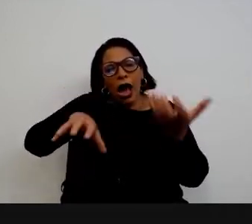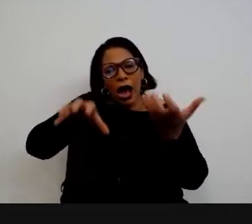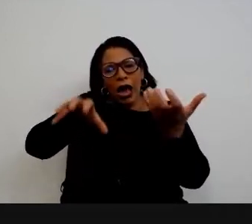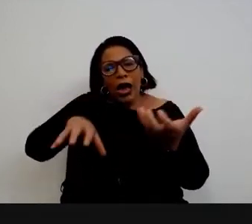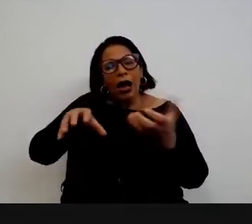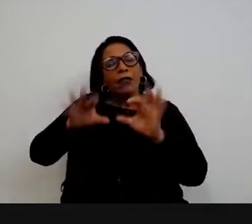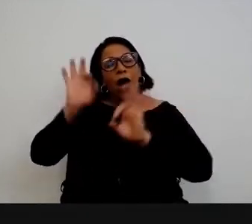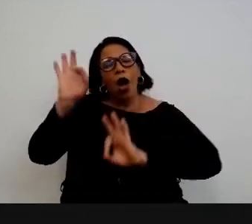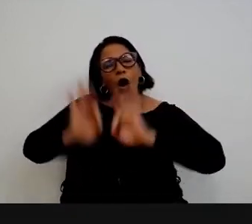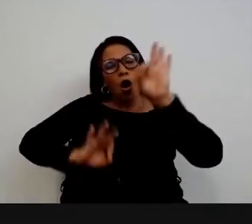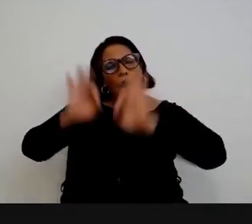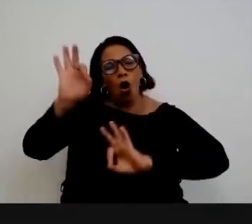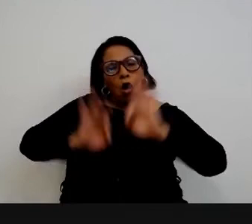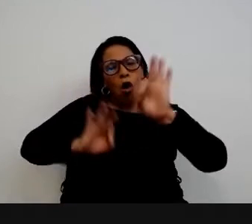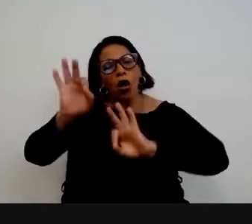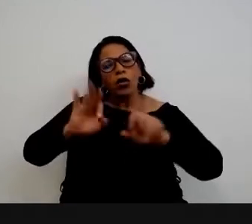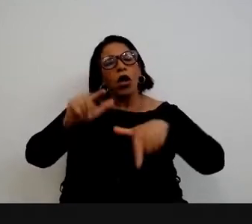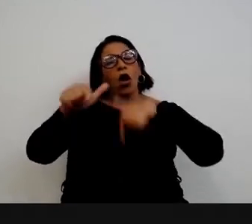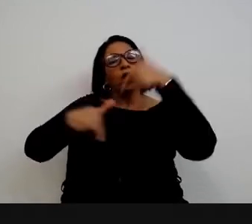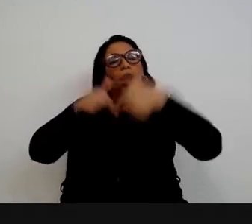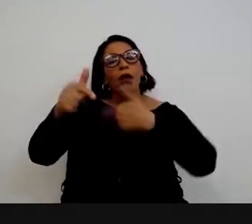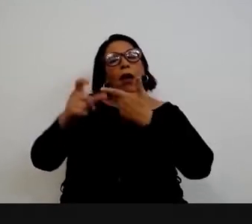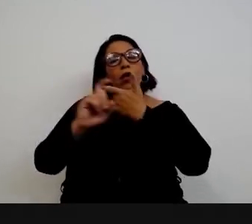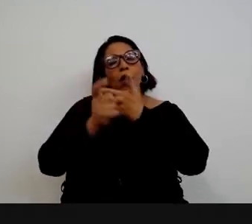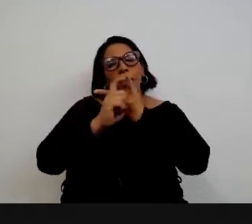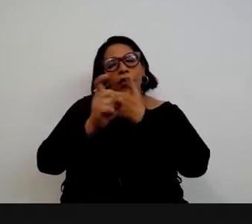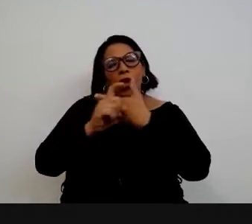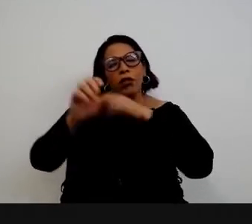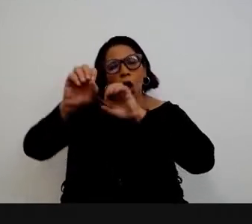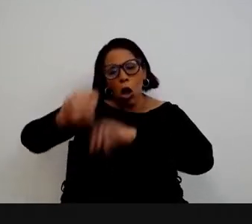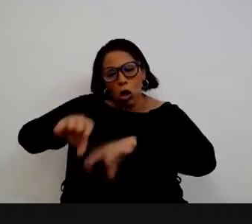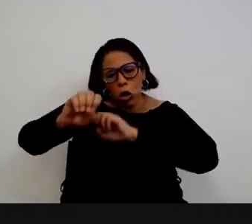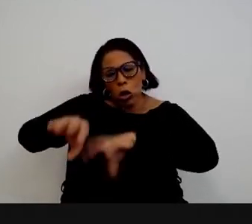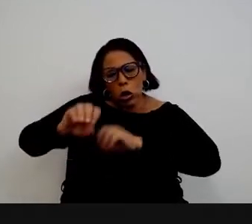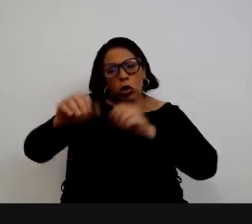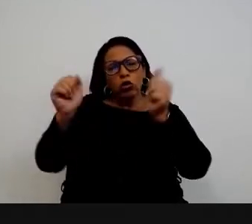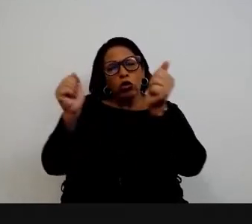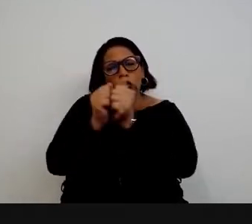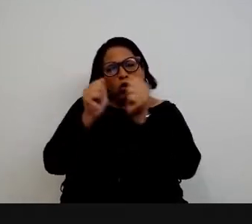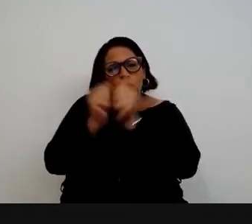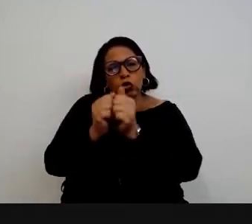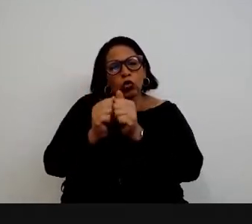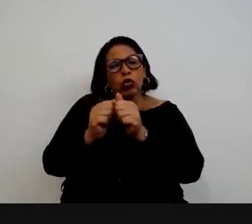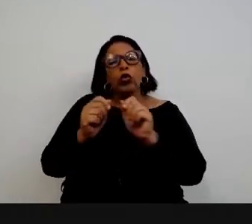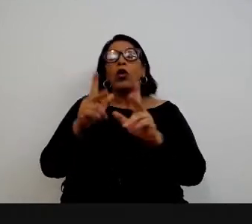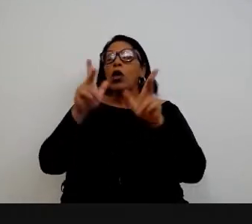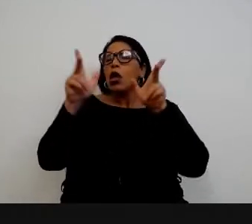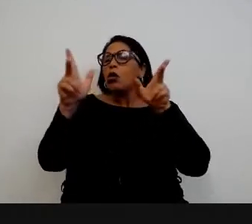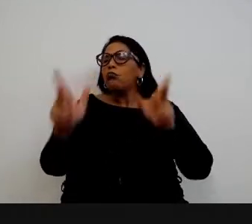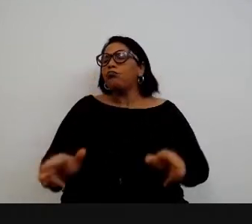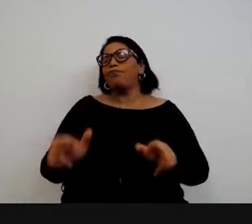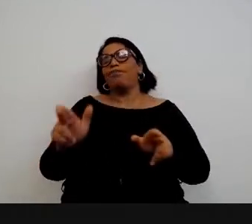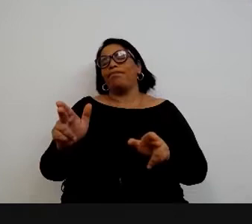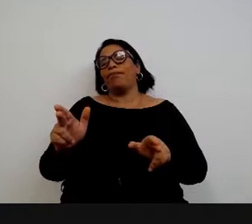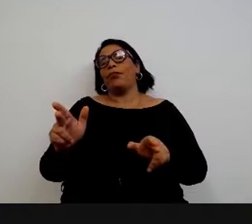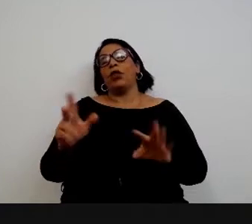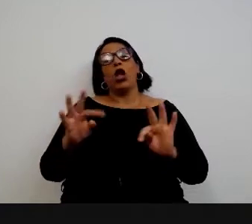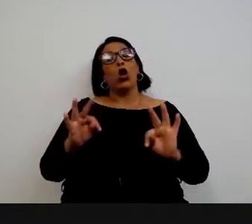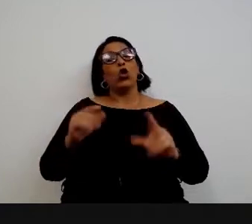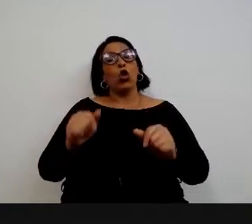também passa a planejar as suas ações de capacitação, suas ações educacionais, de uma forma semelhante. Então,